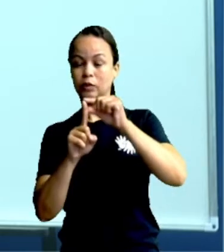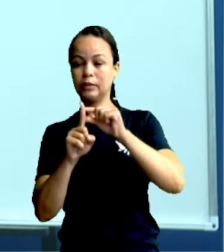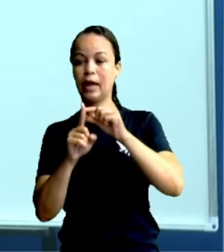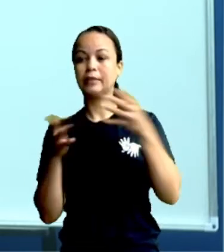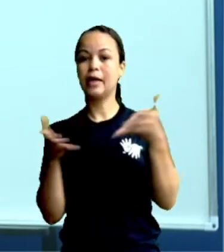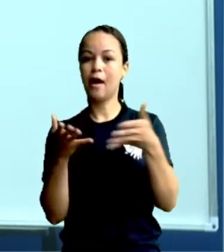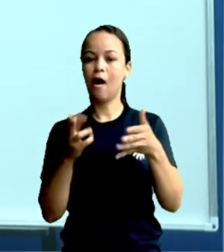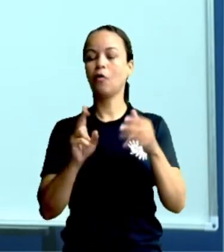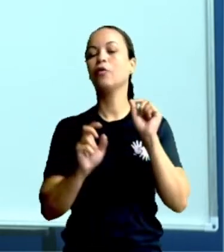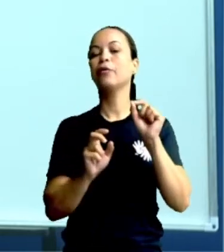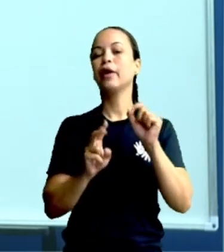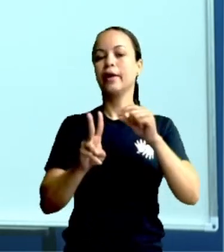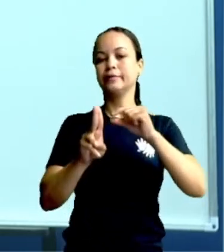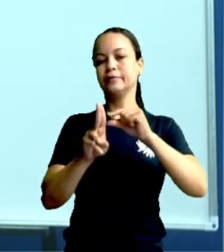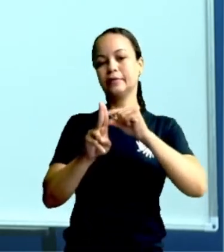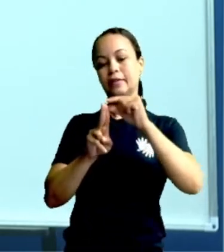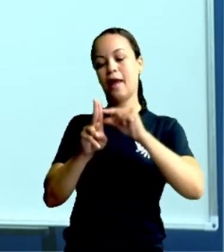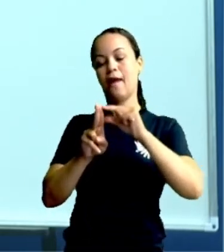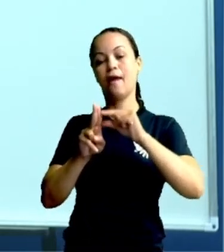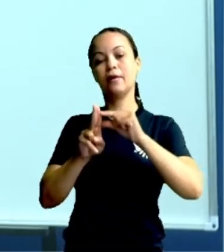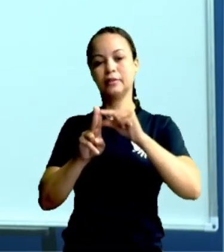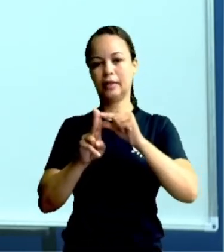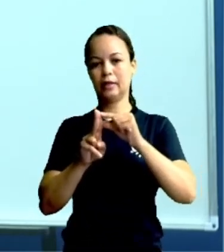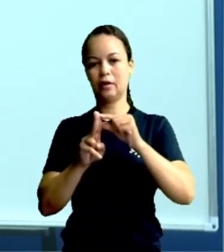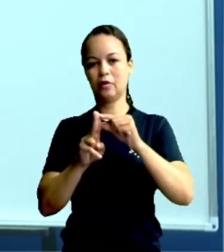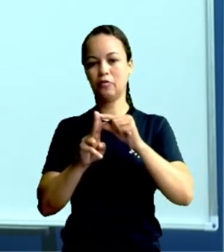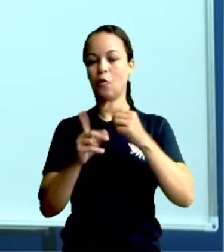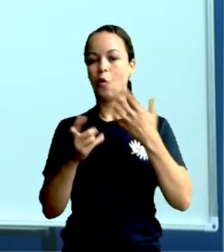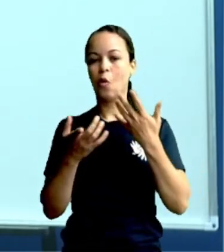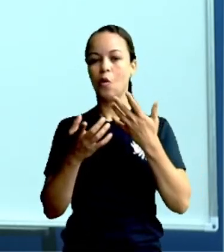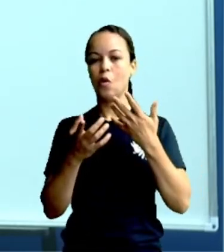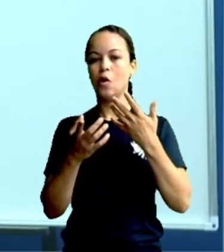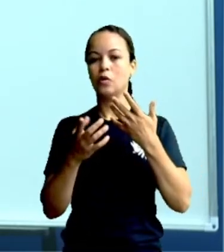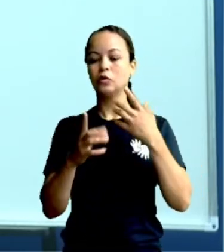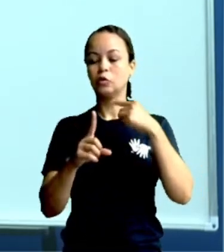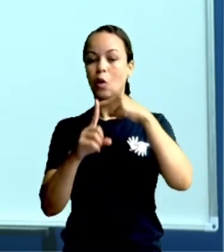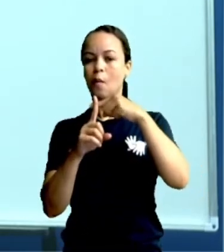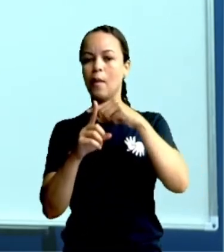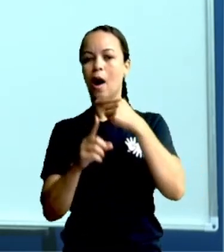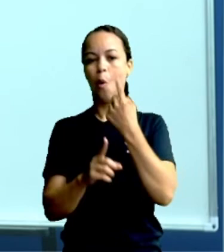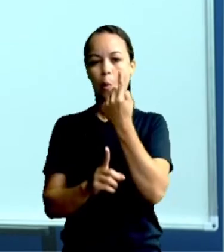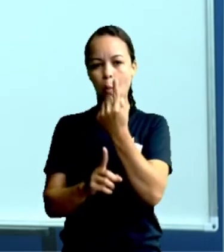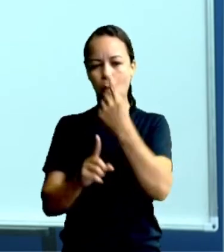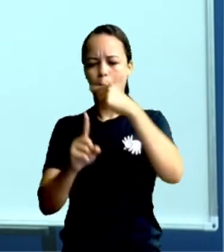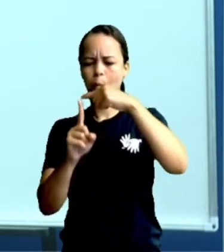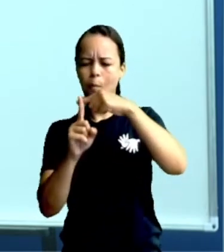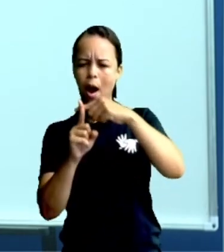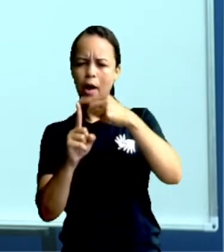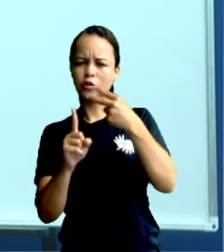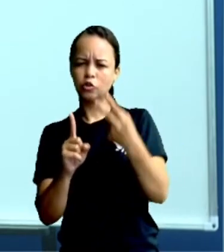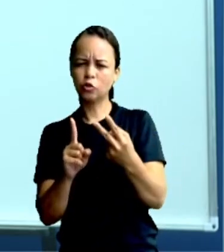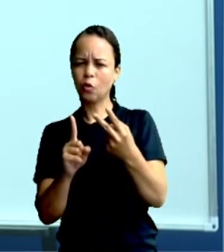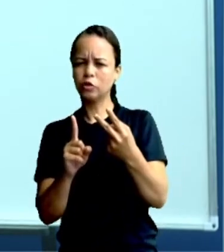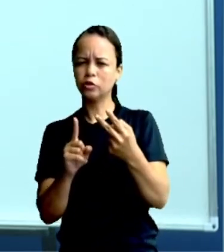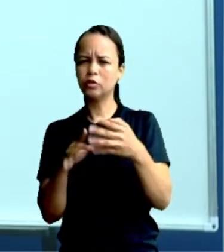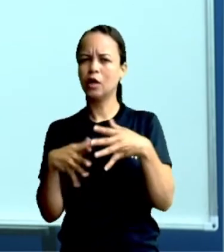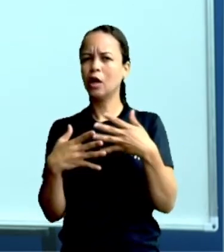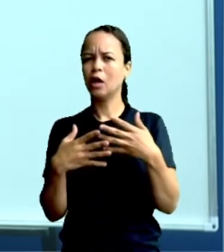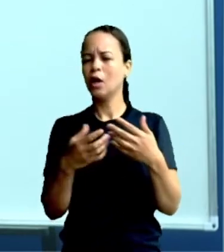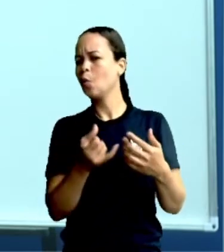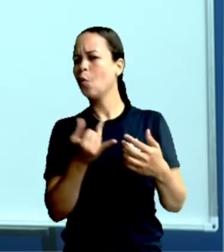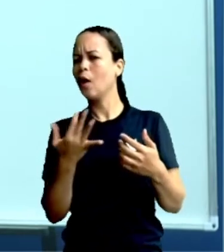dezena, ó. Vou somar 1 mais 2. Quanto dá 1 mais 2, turminha de casa?